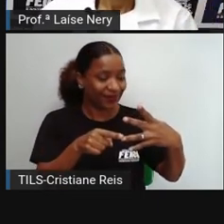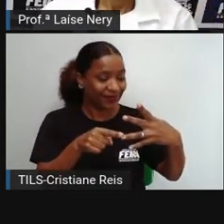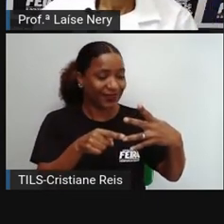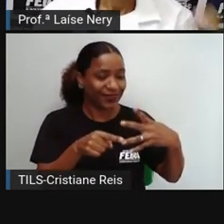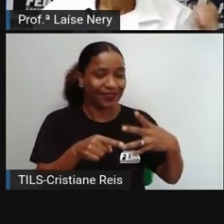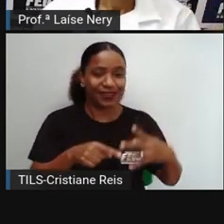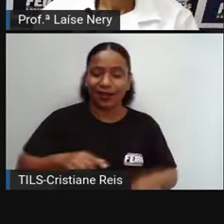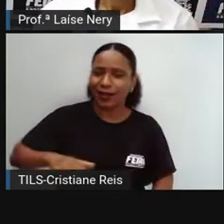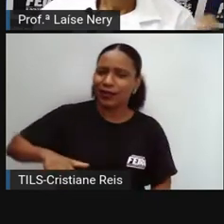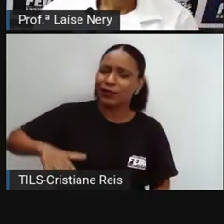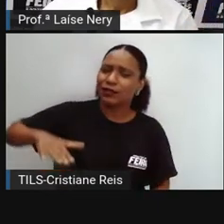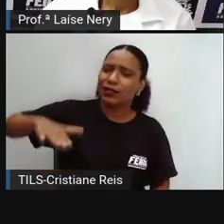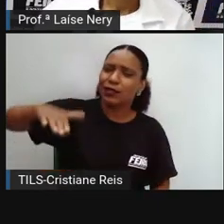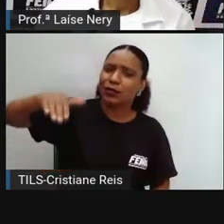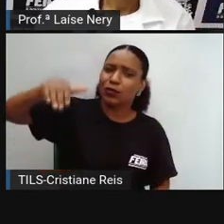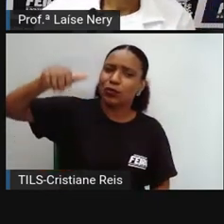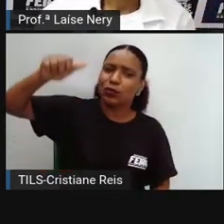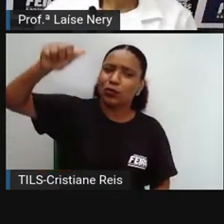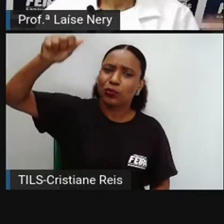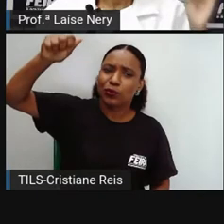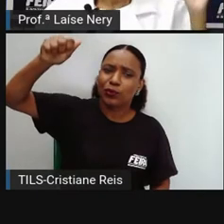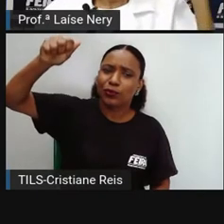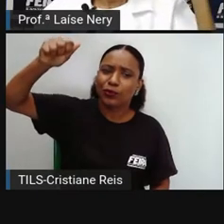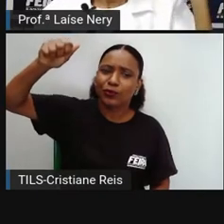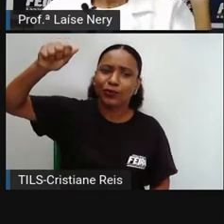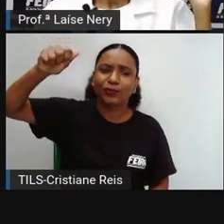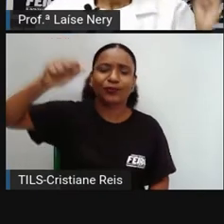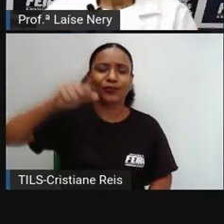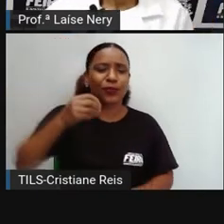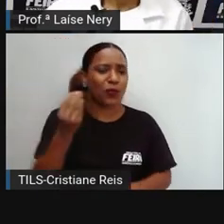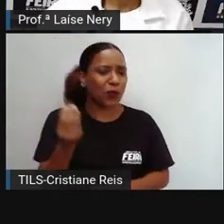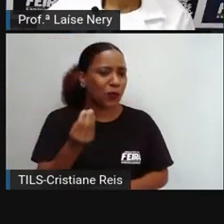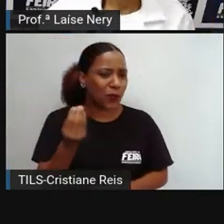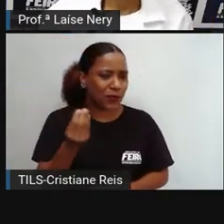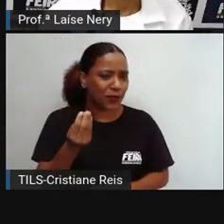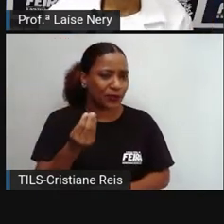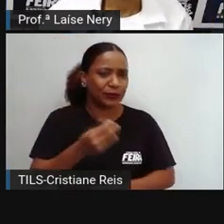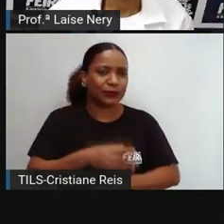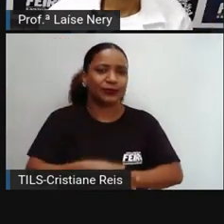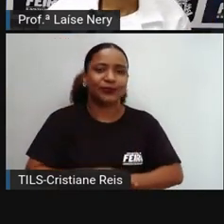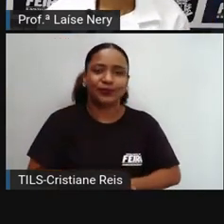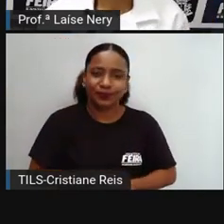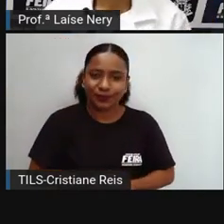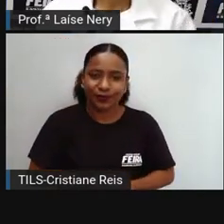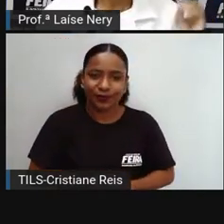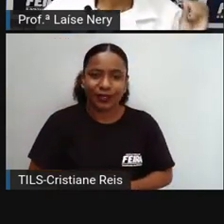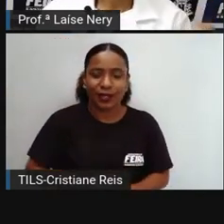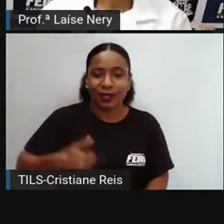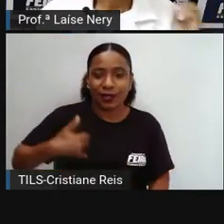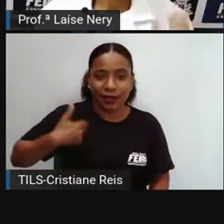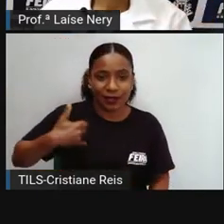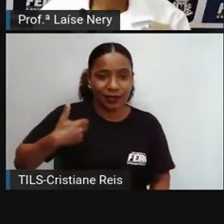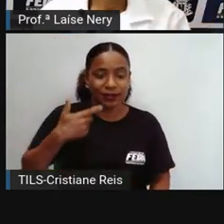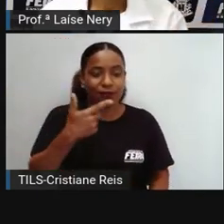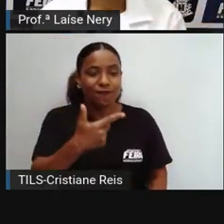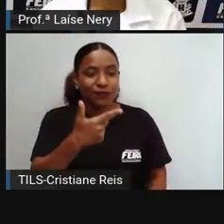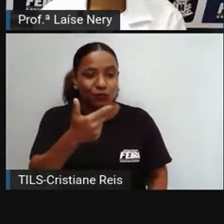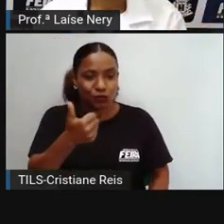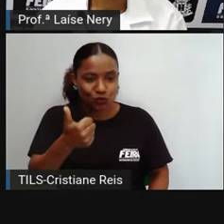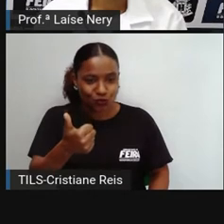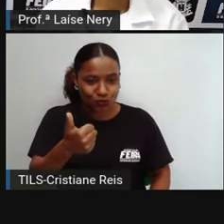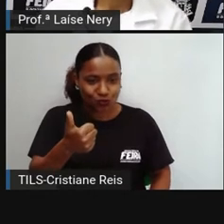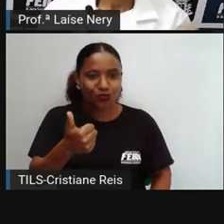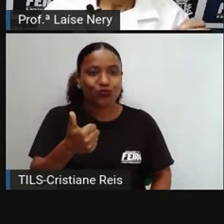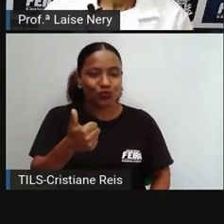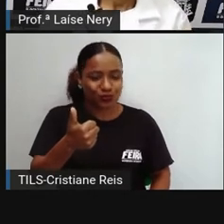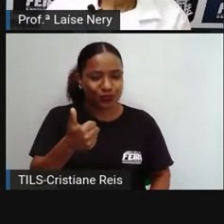adulta, na idade adulta. ela se inicia aos 21 anos de idade.